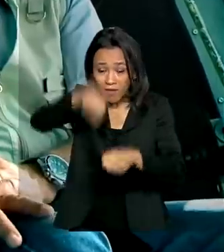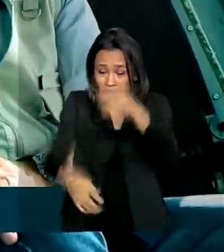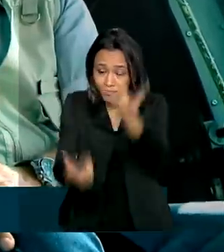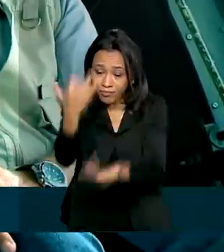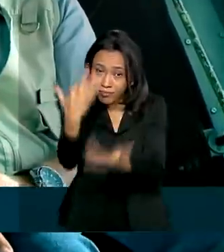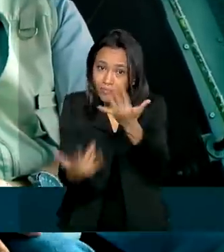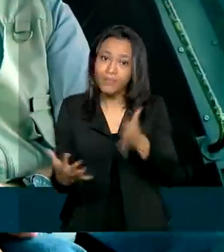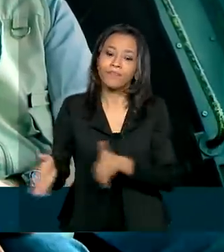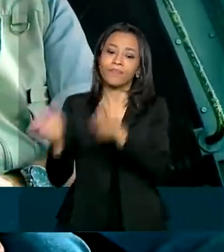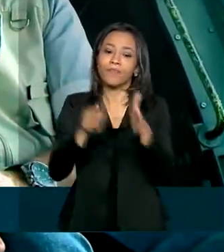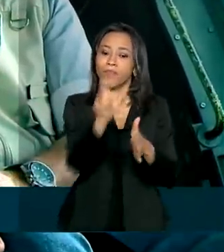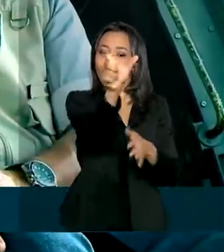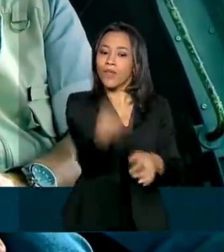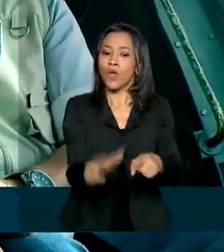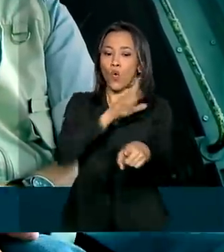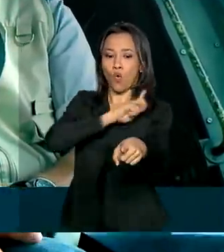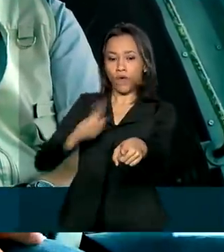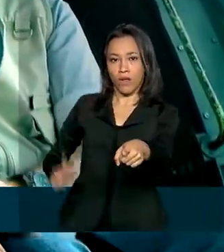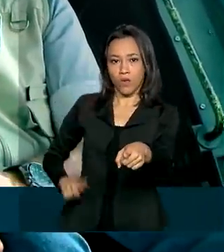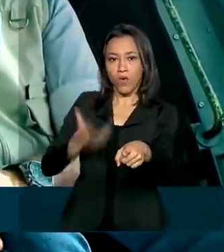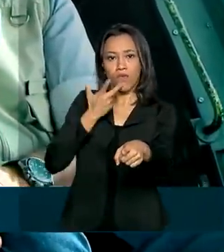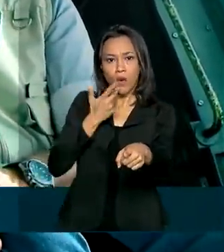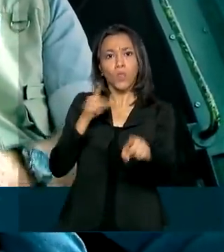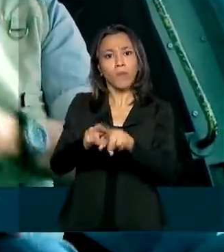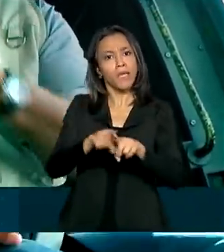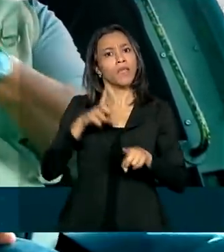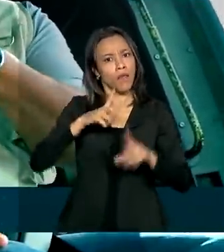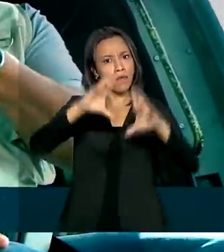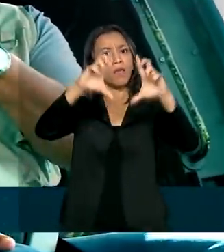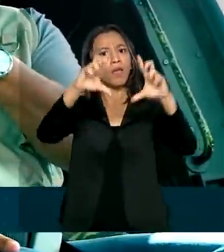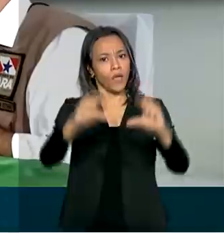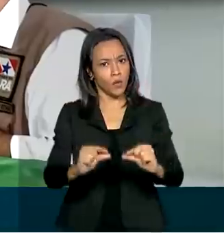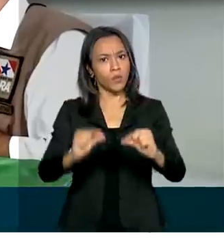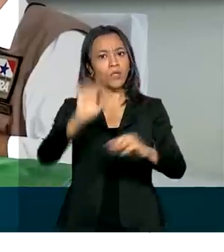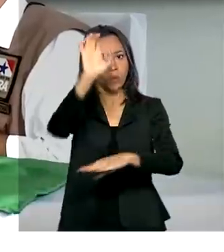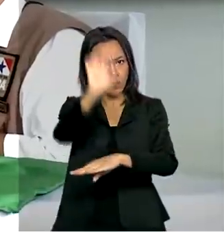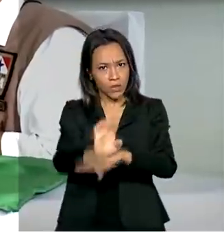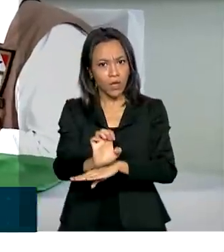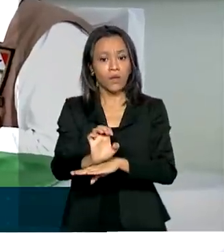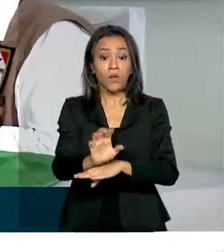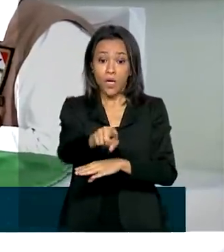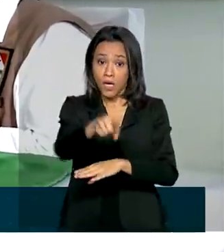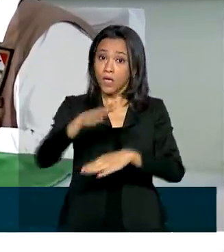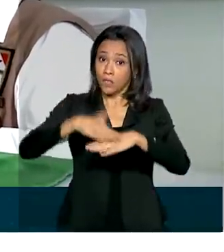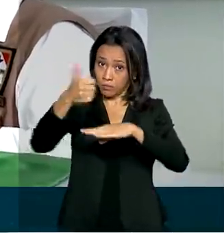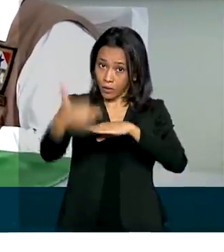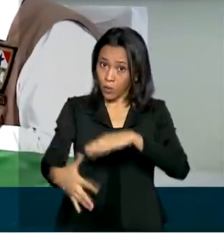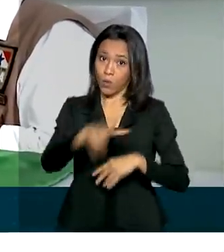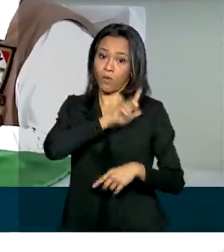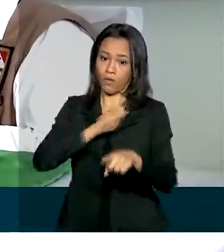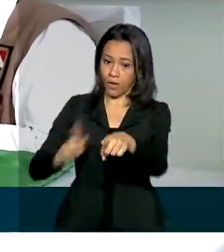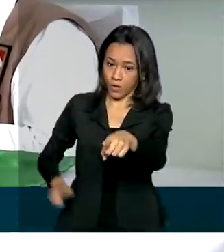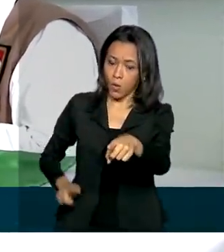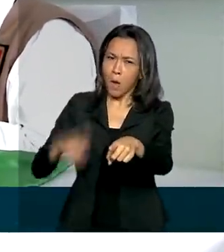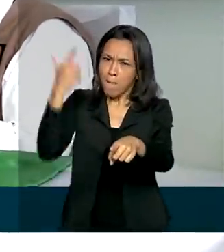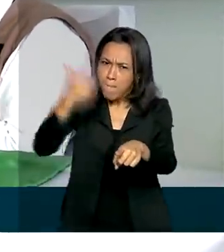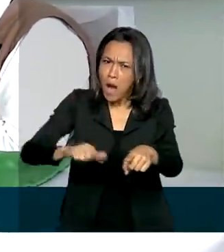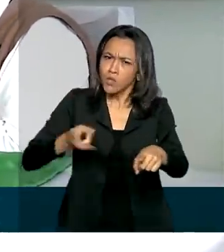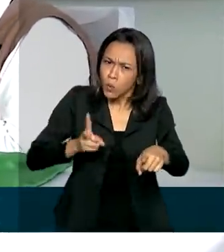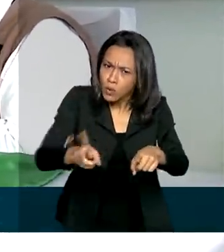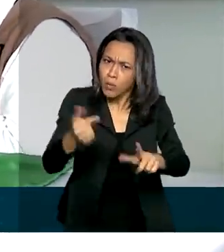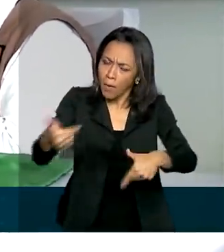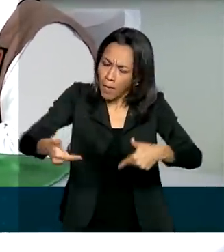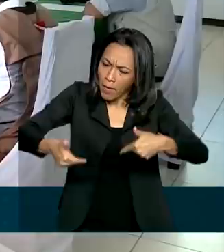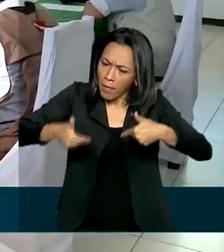Helder Barbalho também destacou a redução do desmatamento no Estado. Segundo ele, ampliar a operação significa